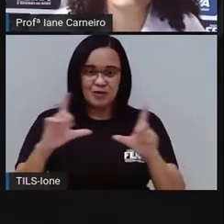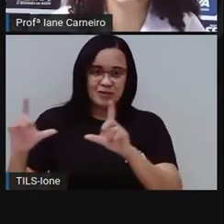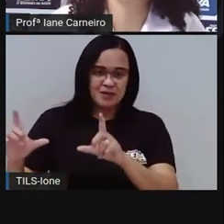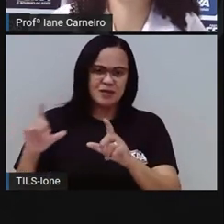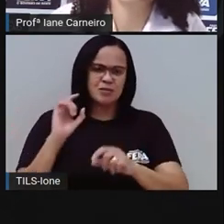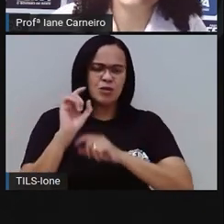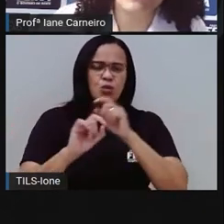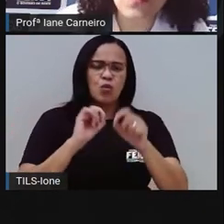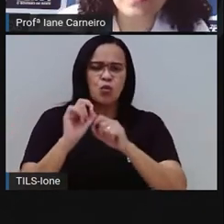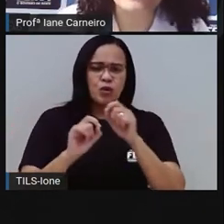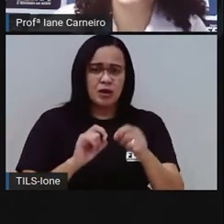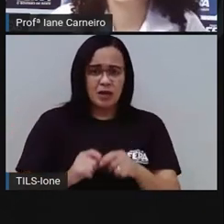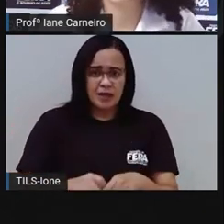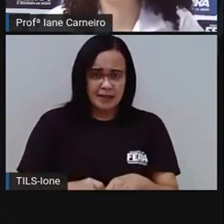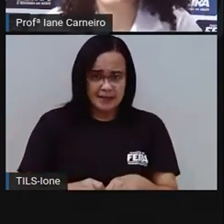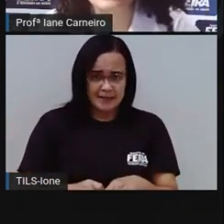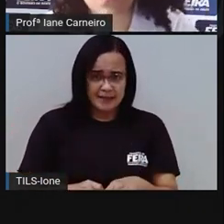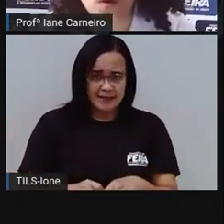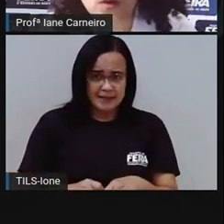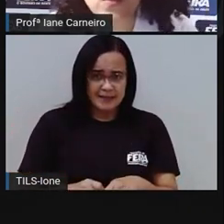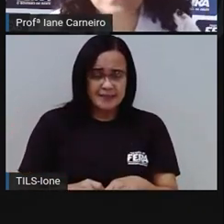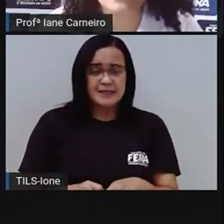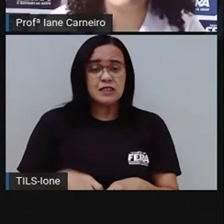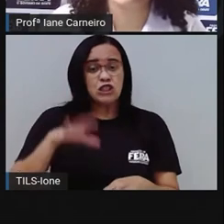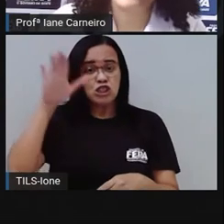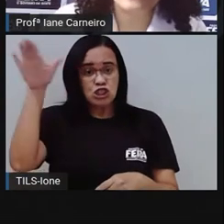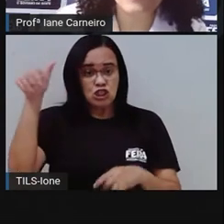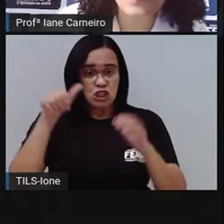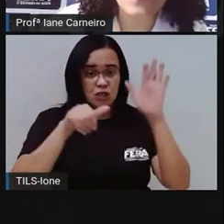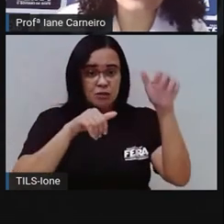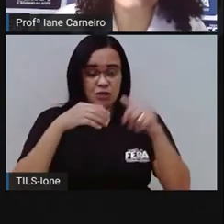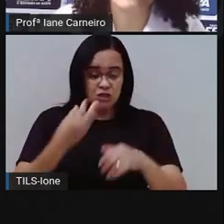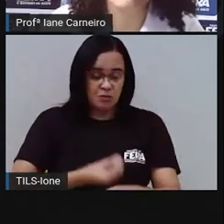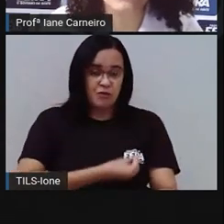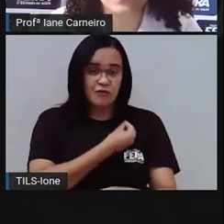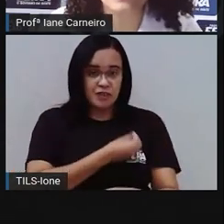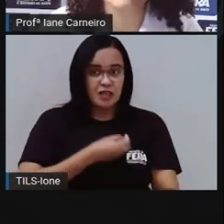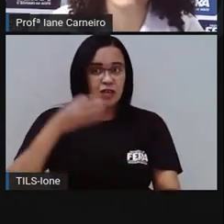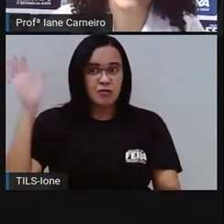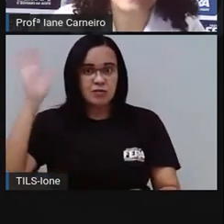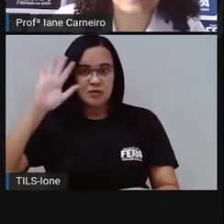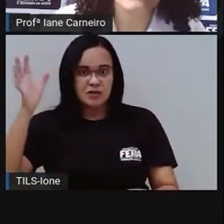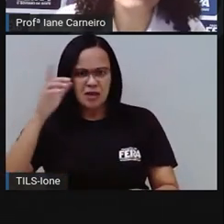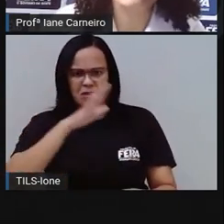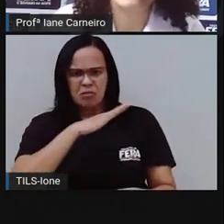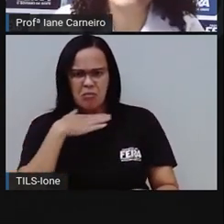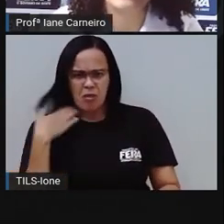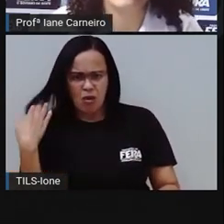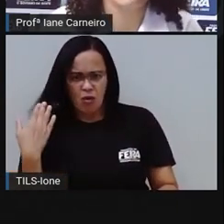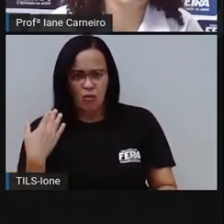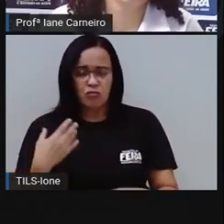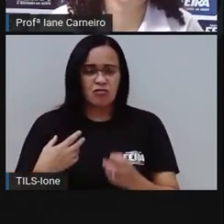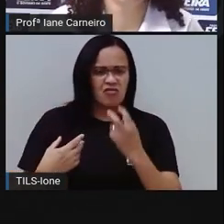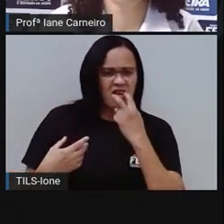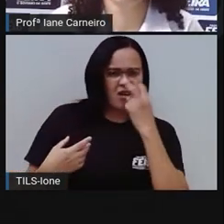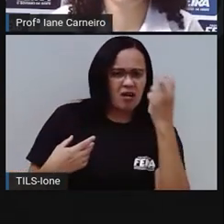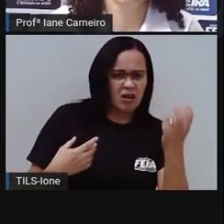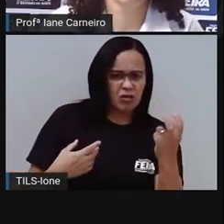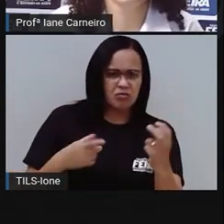é? Chama os vivos, saúda os mortos, fala grosso, fala fino, mora alto e não cadece.